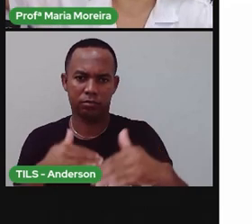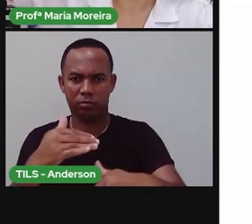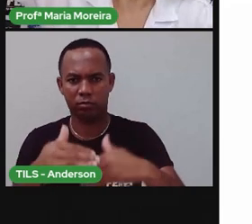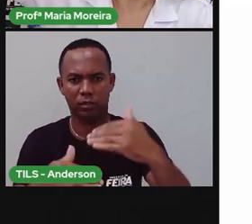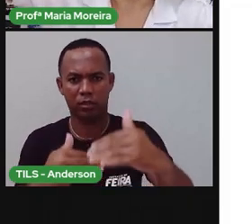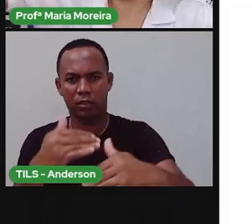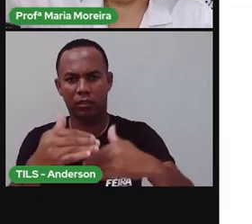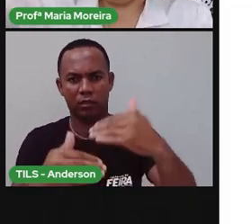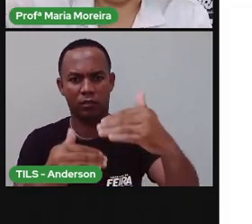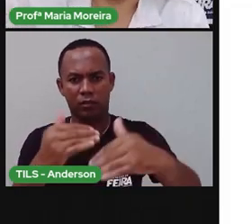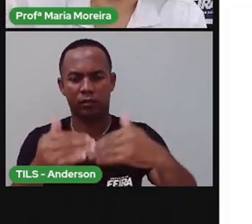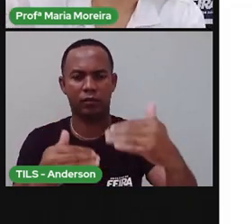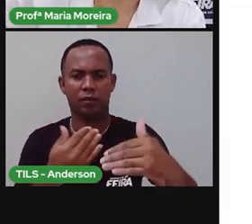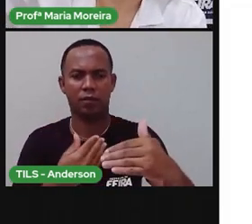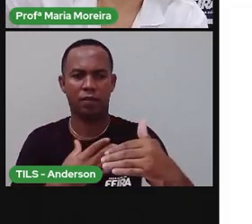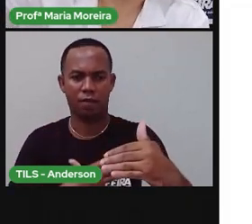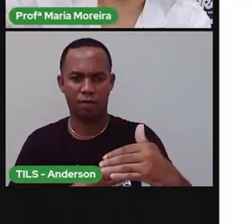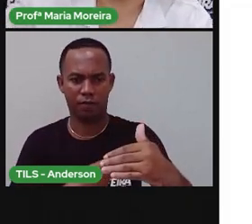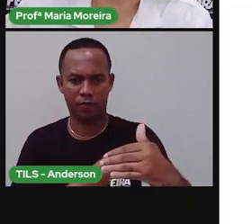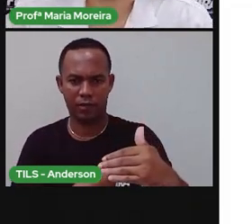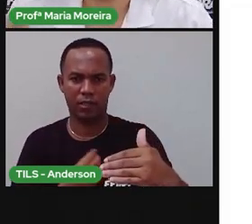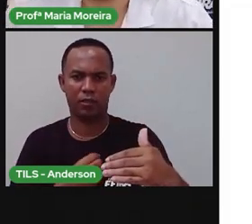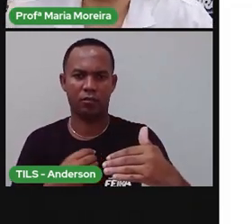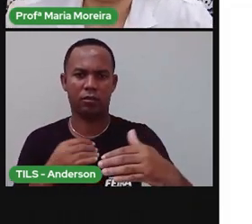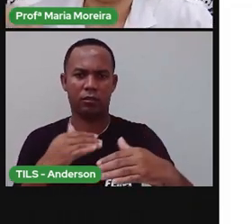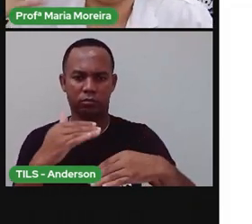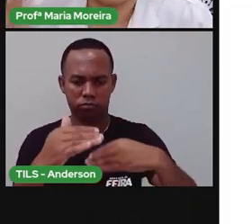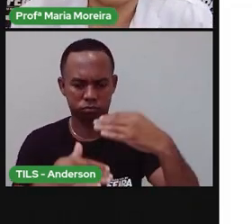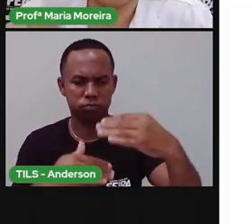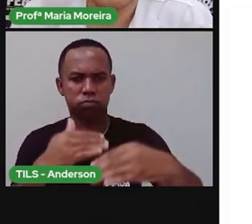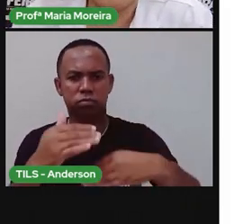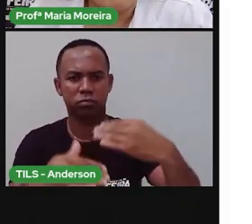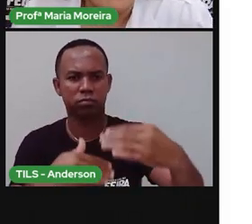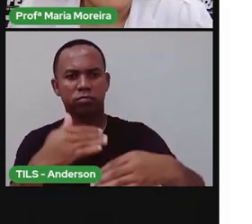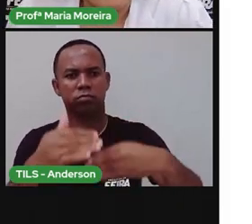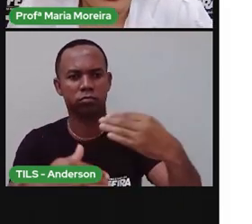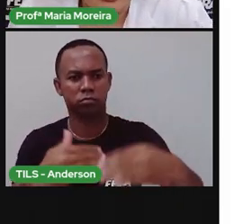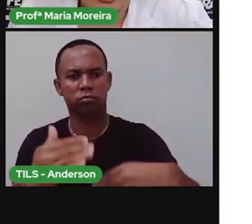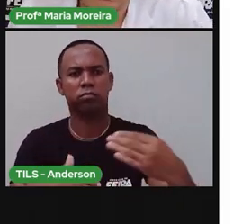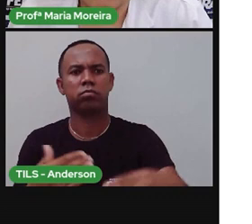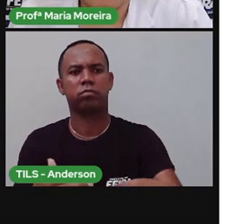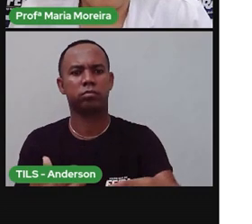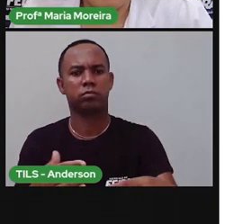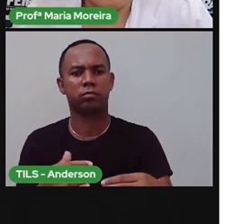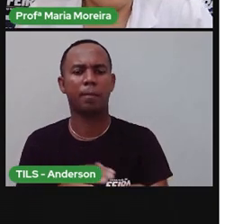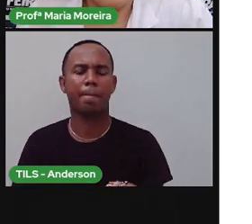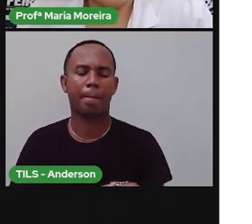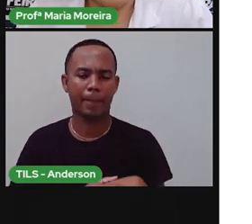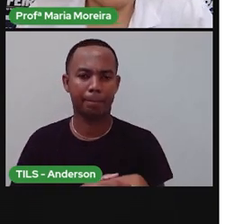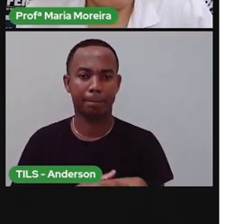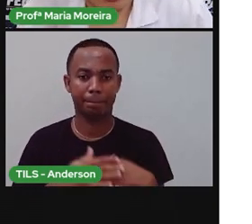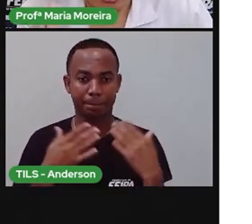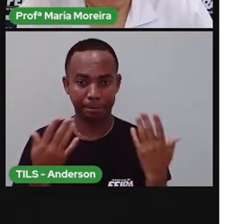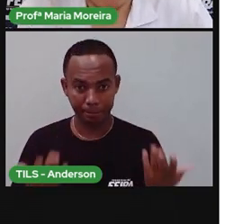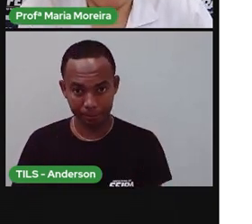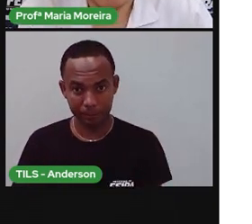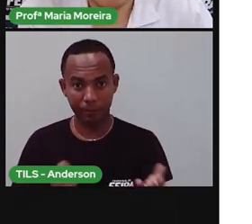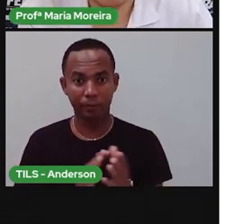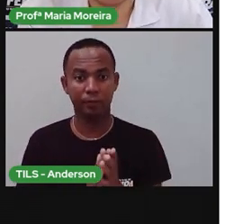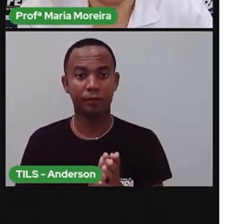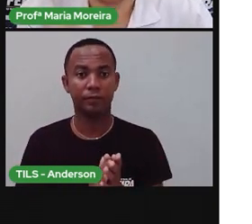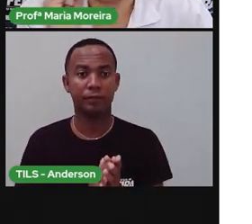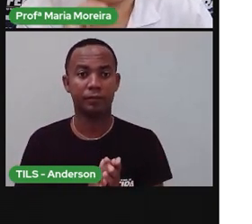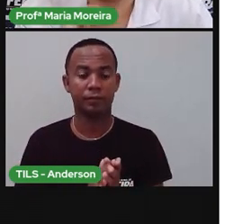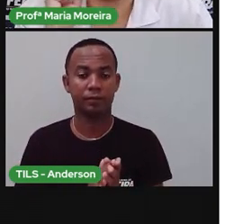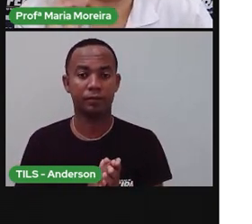seus filhos e que passavam para os seus filhos e assim, passando de geração em geração. E essa aí, no